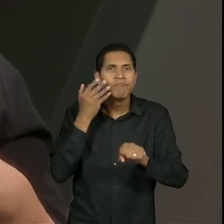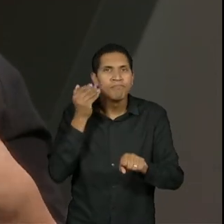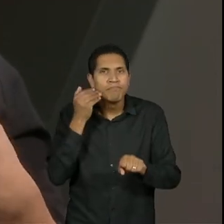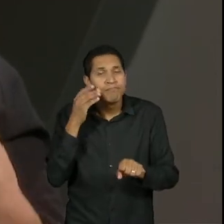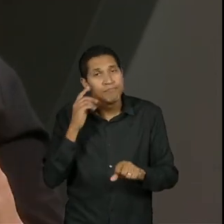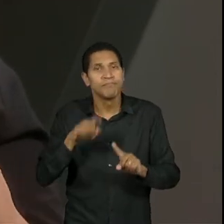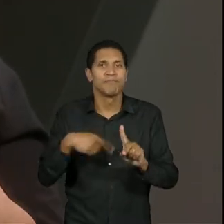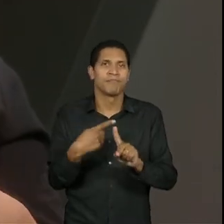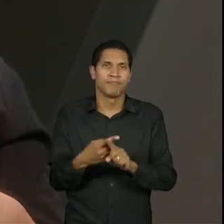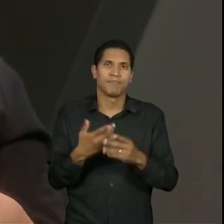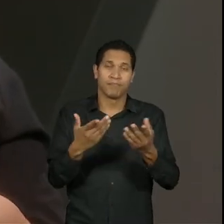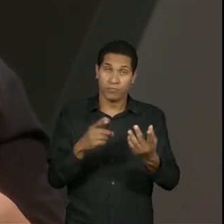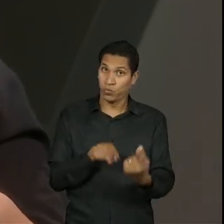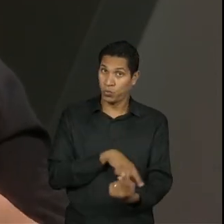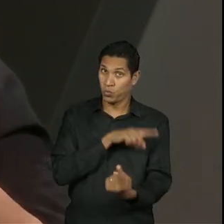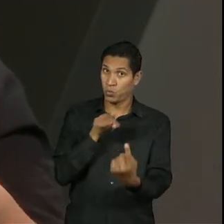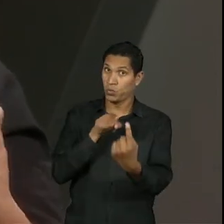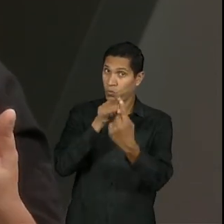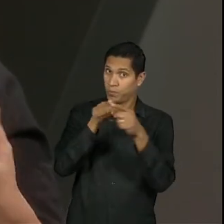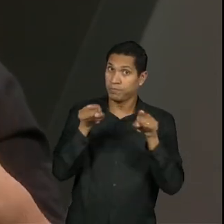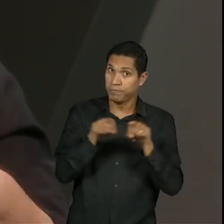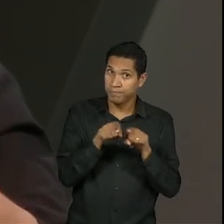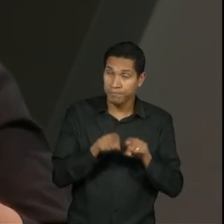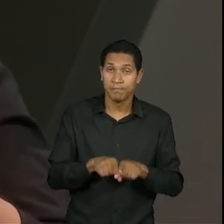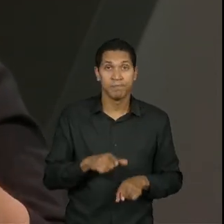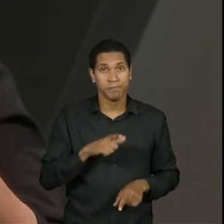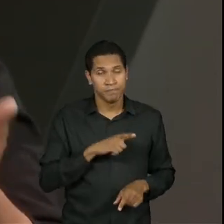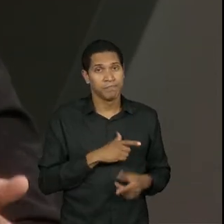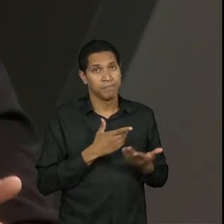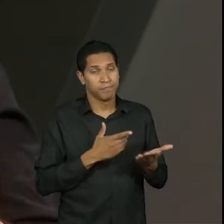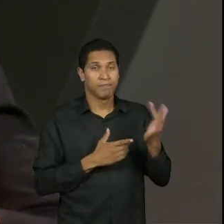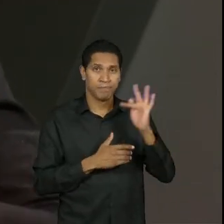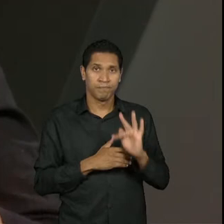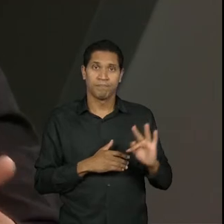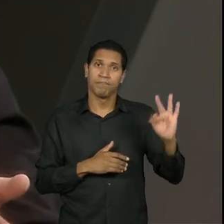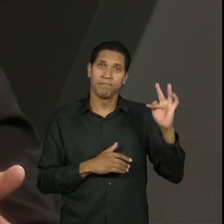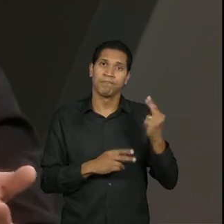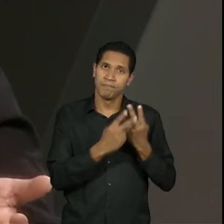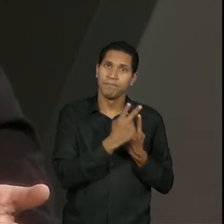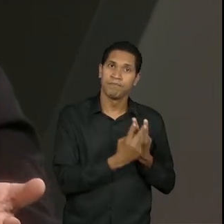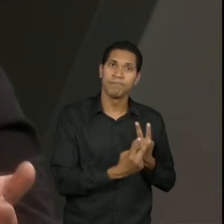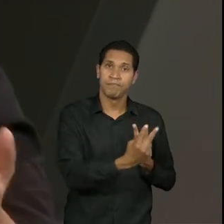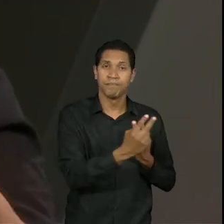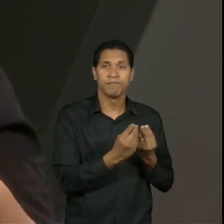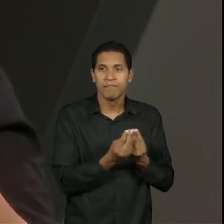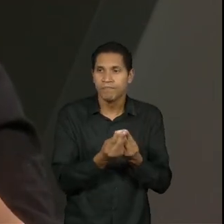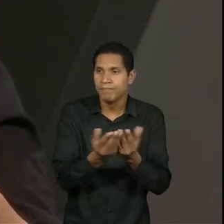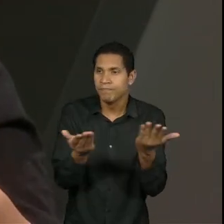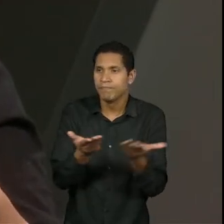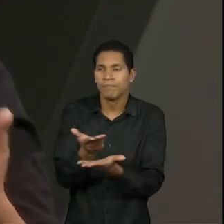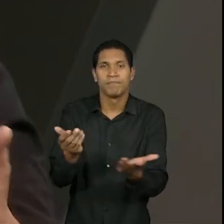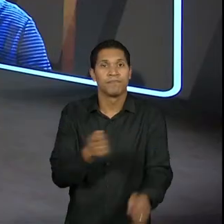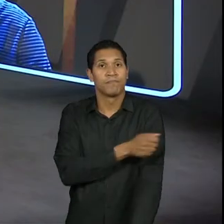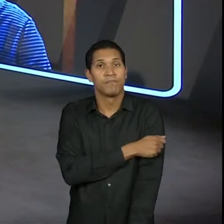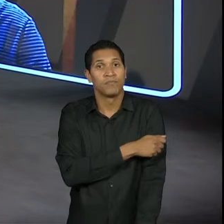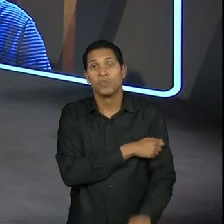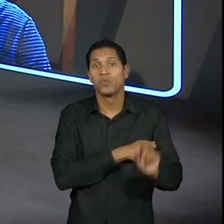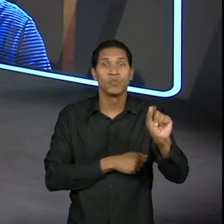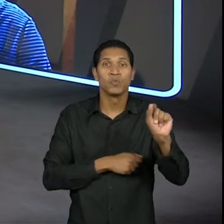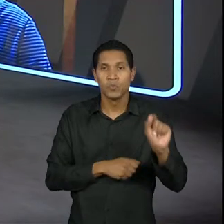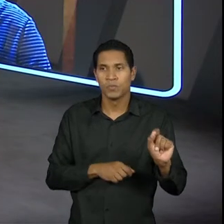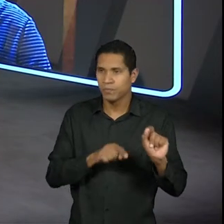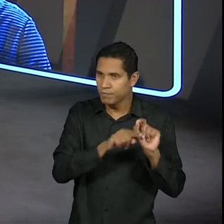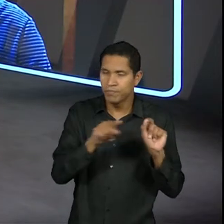assim, um dos objetivos aí da formação da Univesp para os nossos alunos é também o